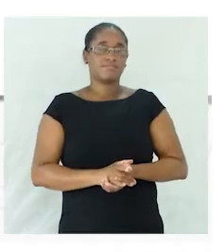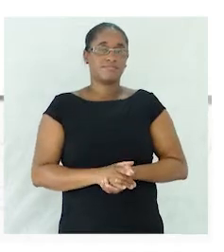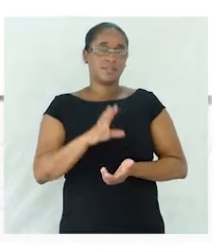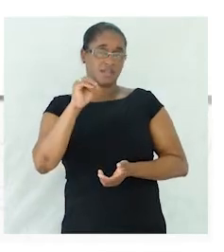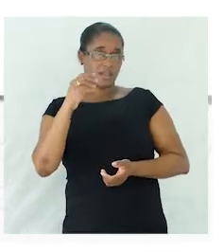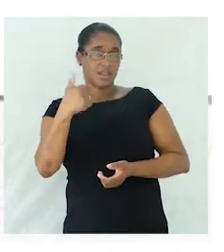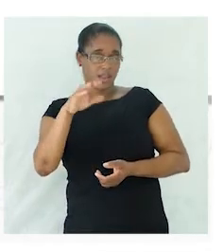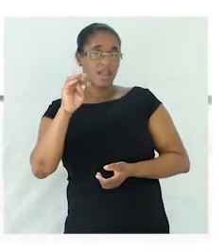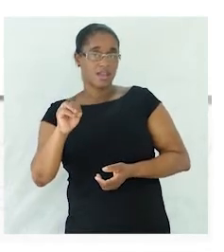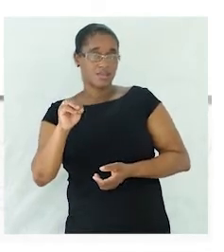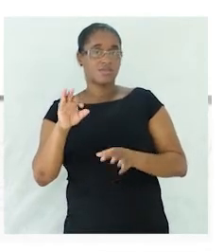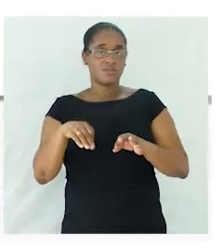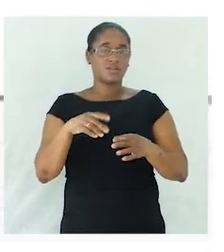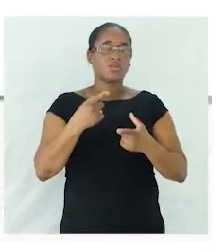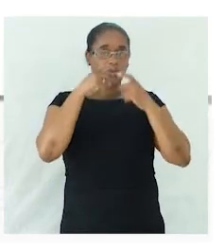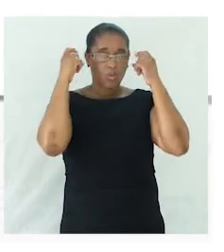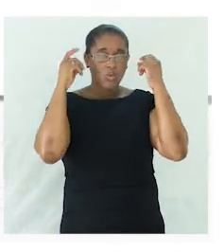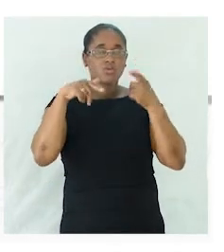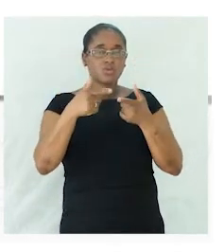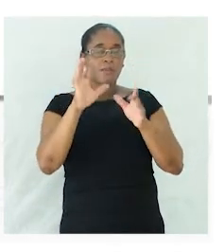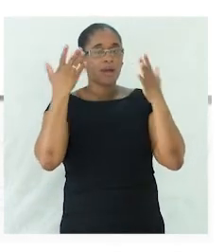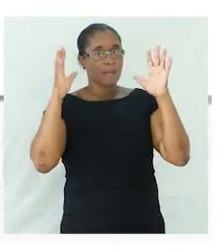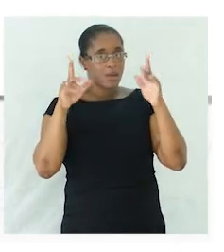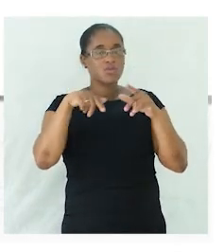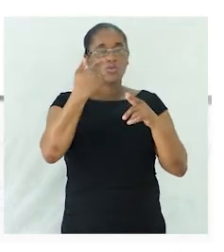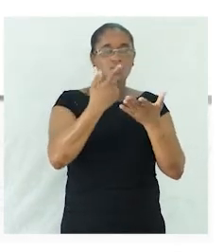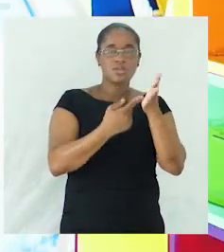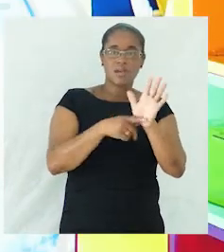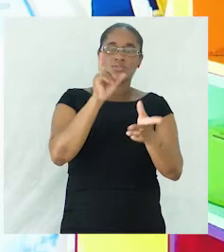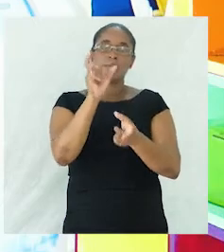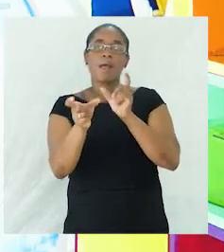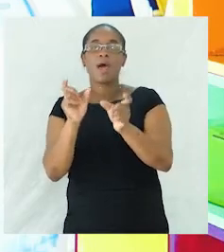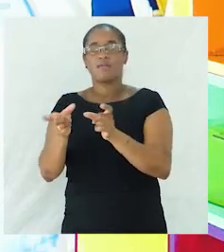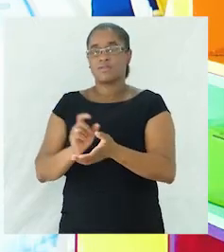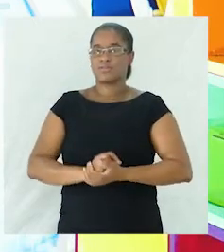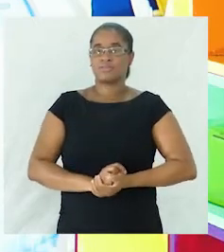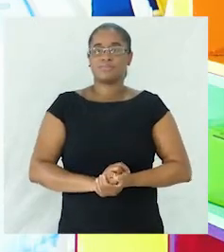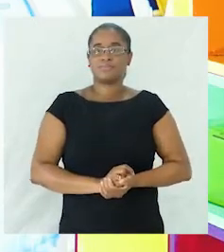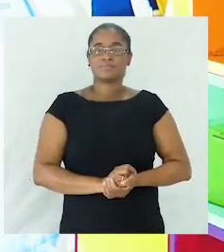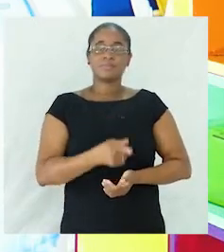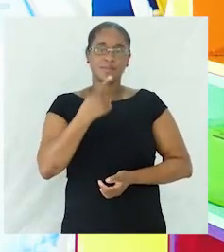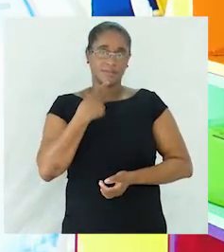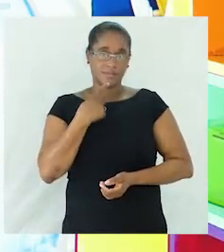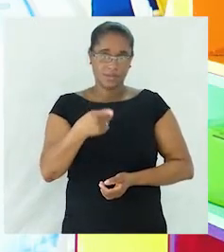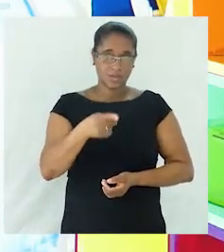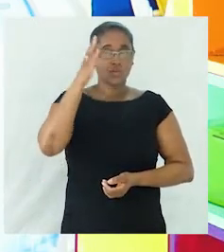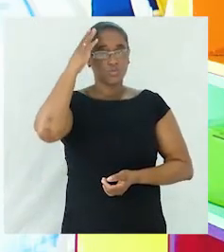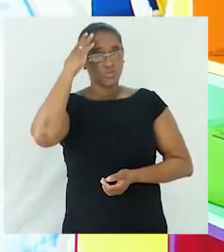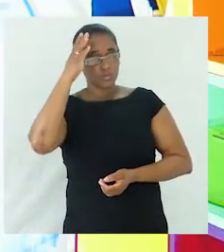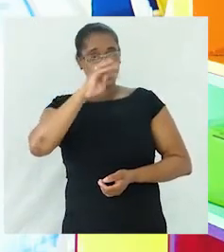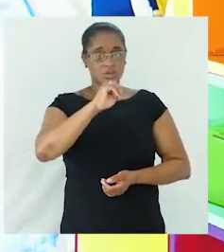E assim, os óculos, parabéns e outros exemplos de palavras. Bom, percebendo o número dos